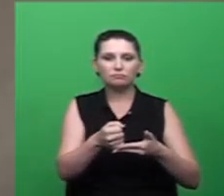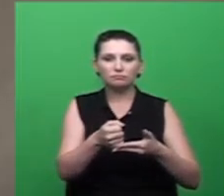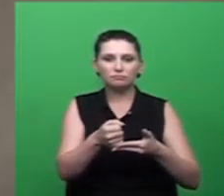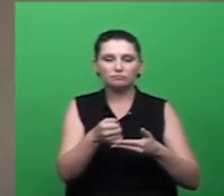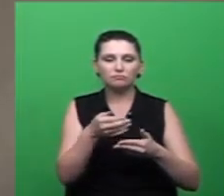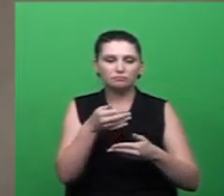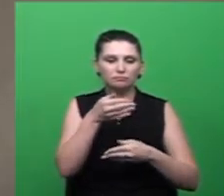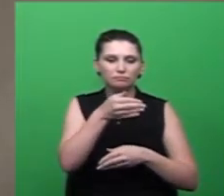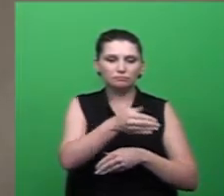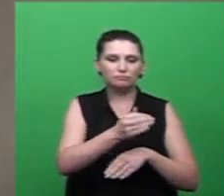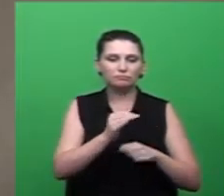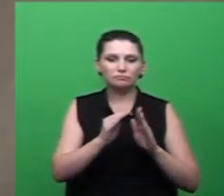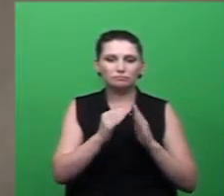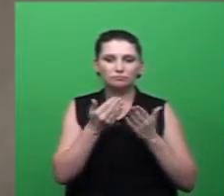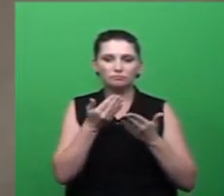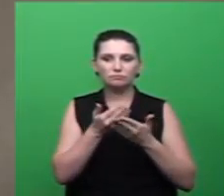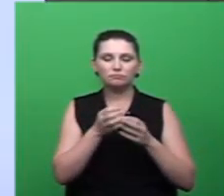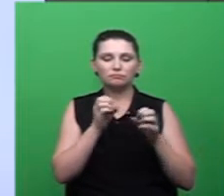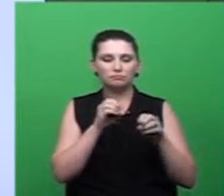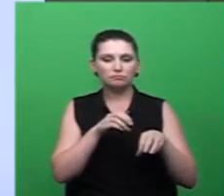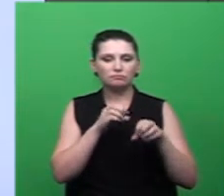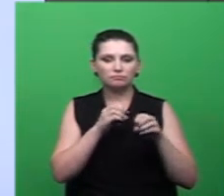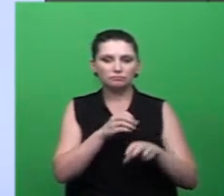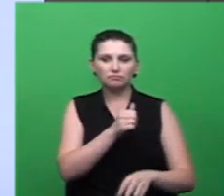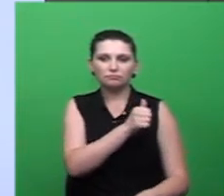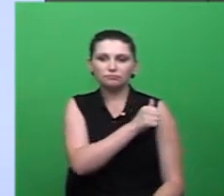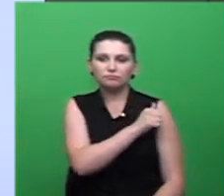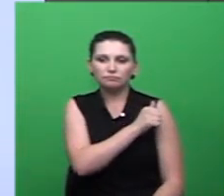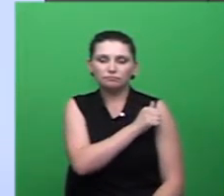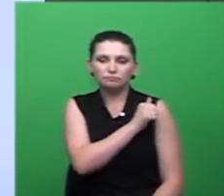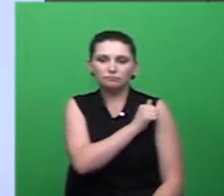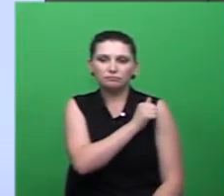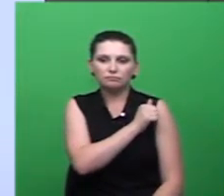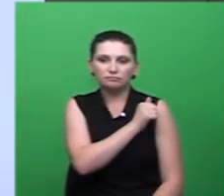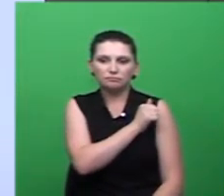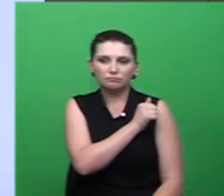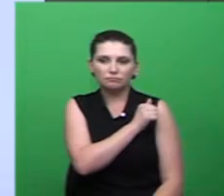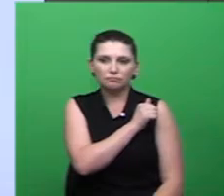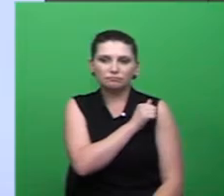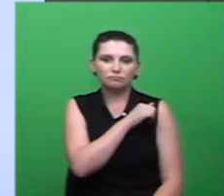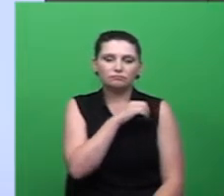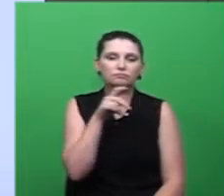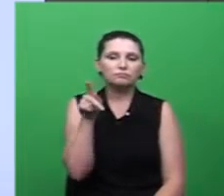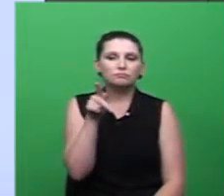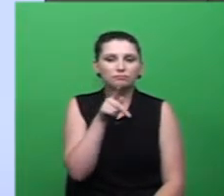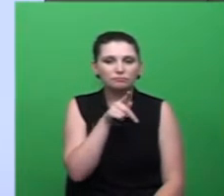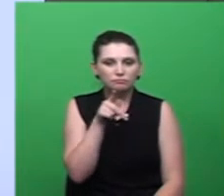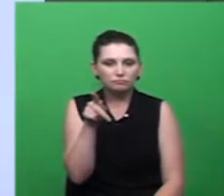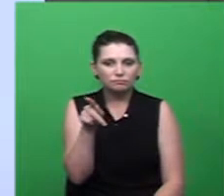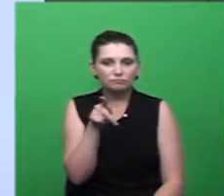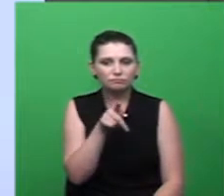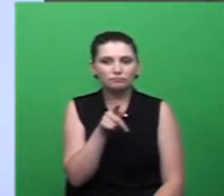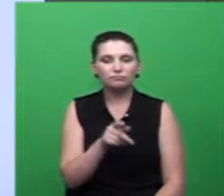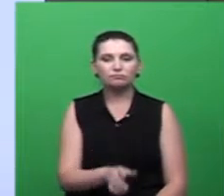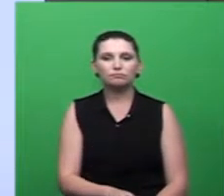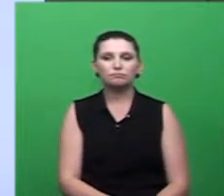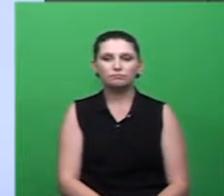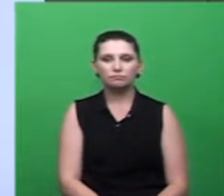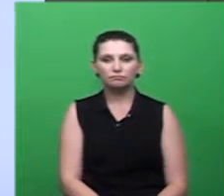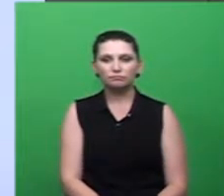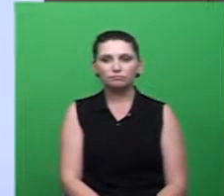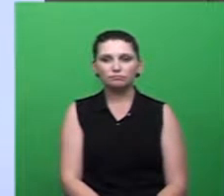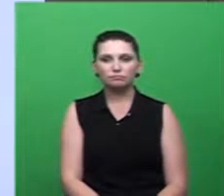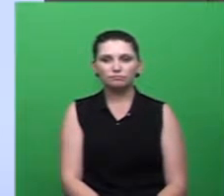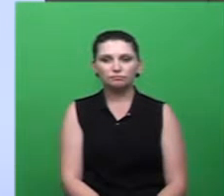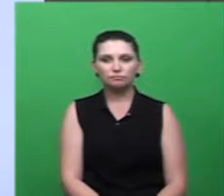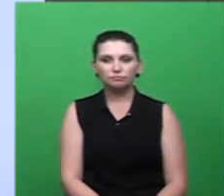escola, então, e capacitando, né, e levando a informação para os professores e para os estudantes. Então, a